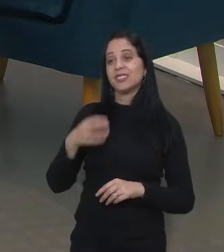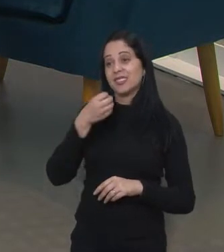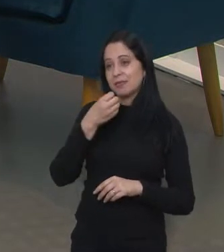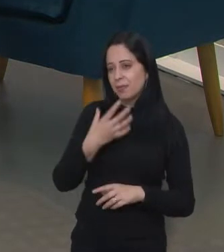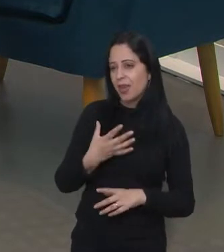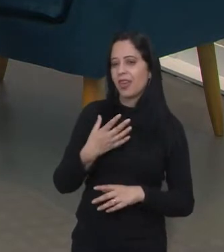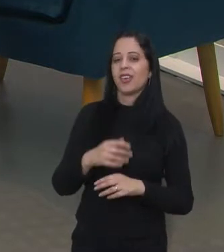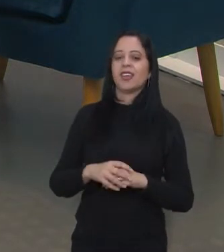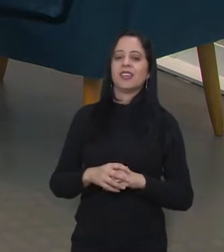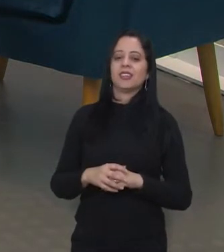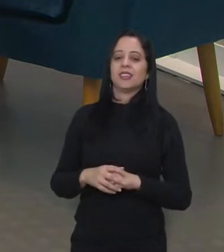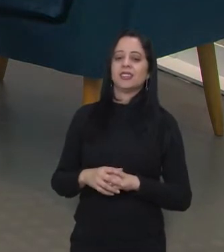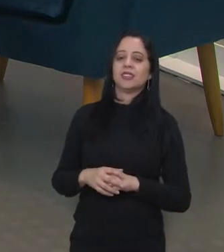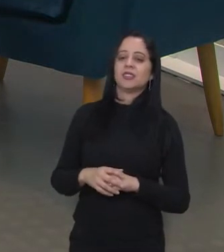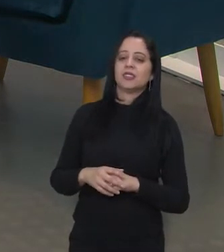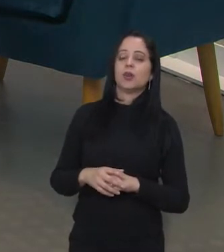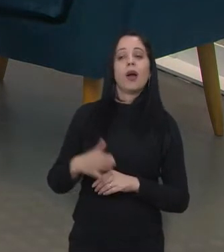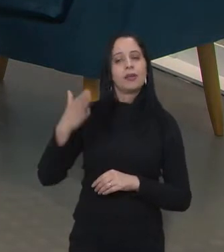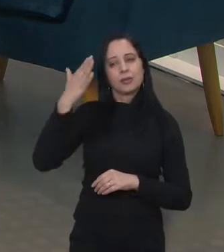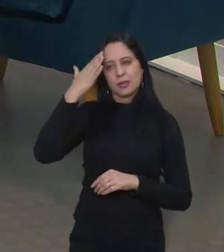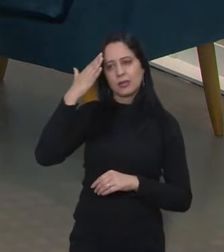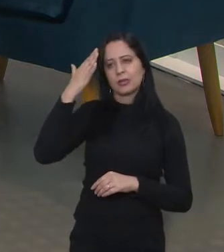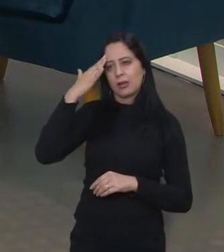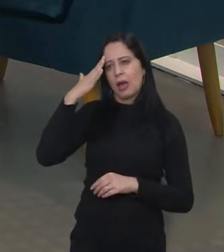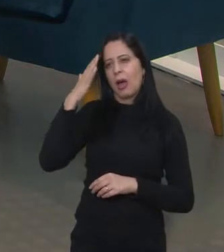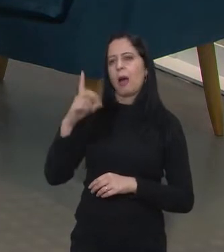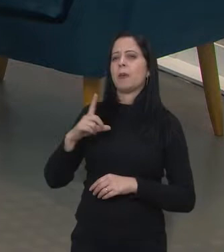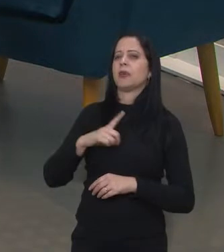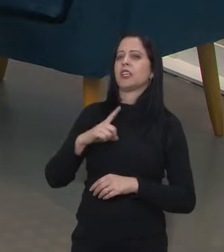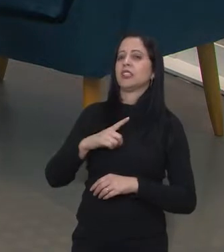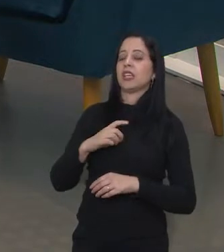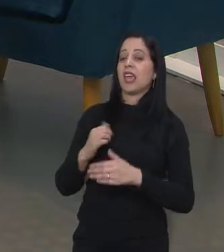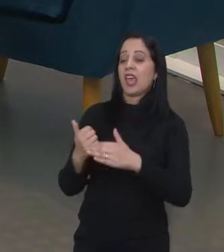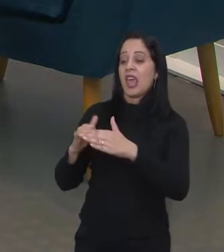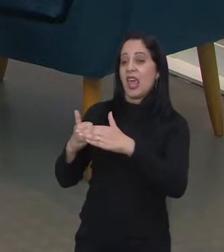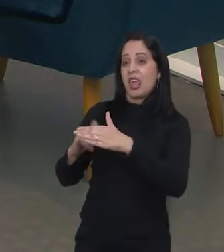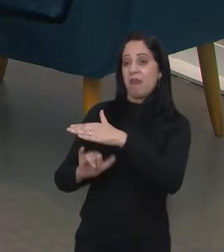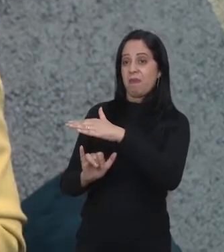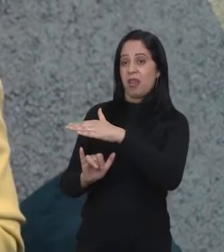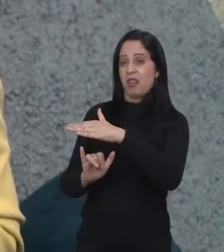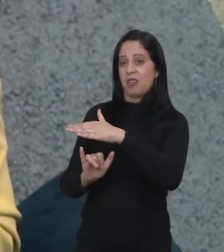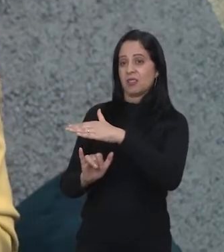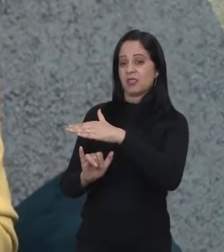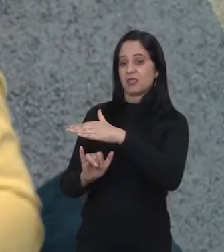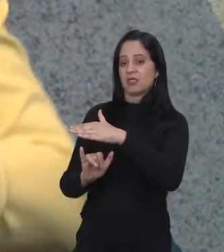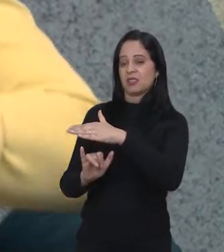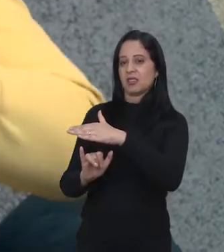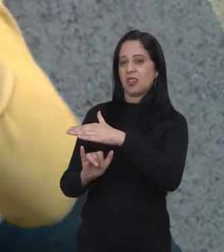fomentação, a gente sabe que tem várias startups, né?